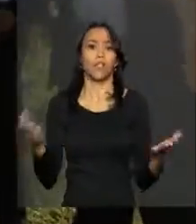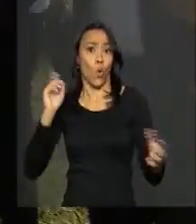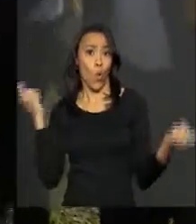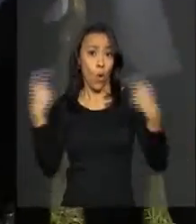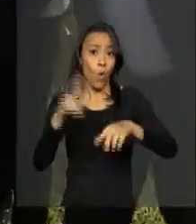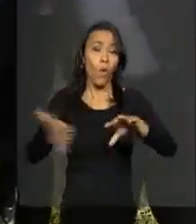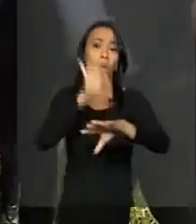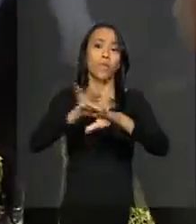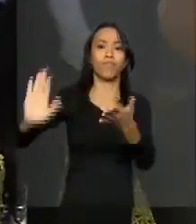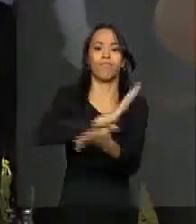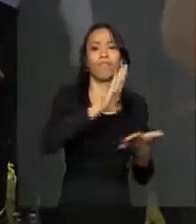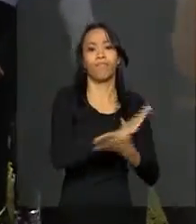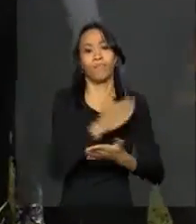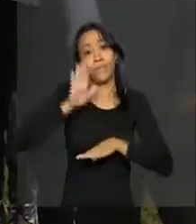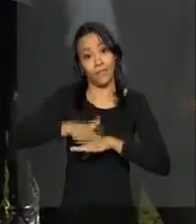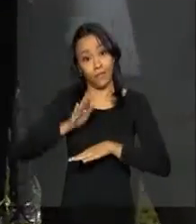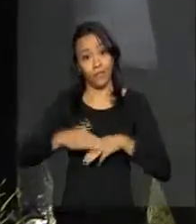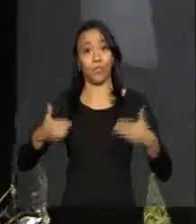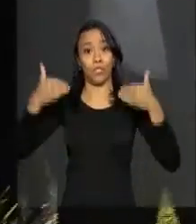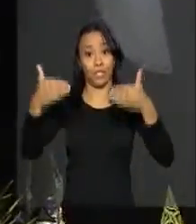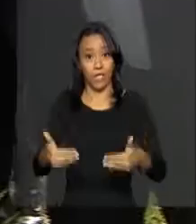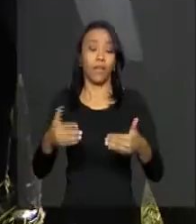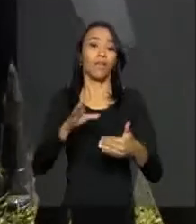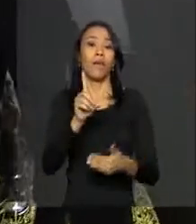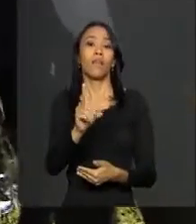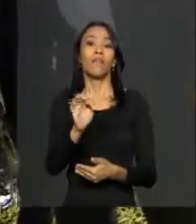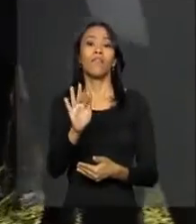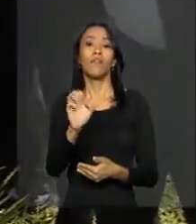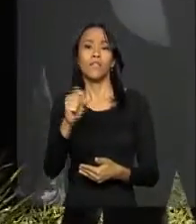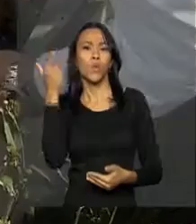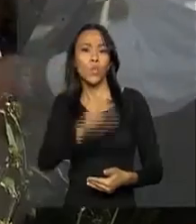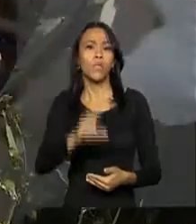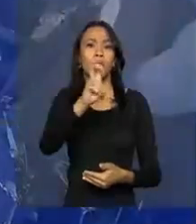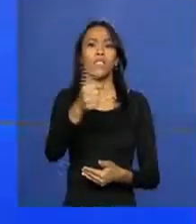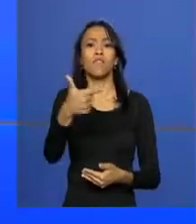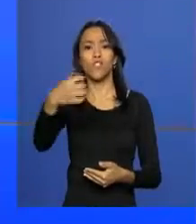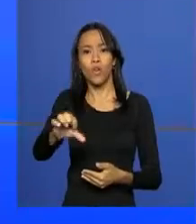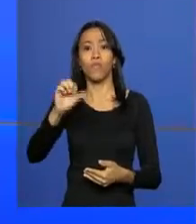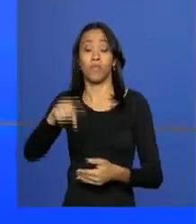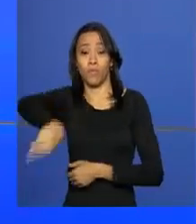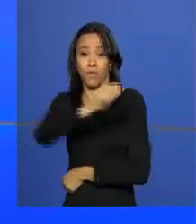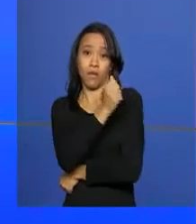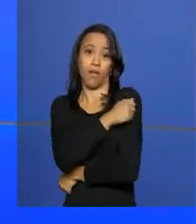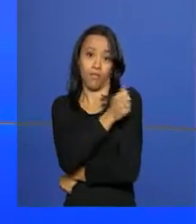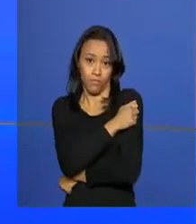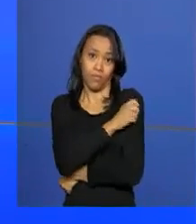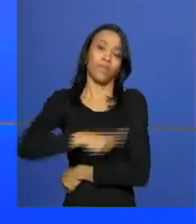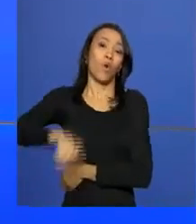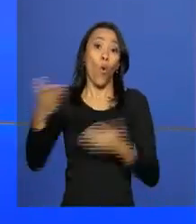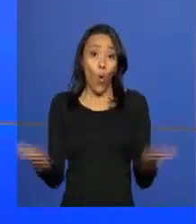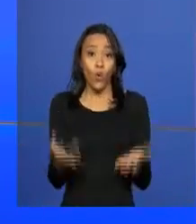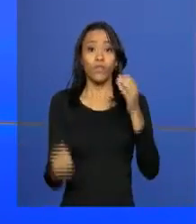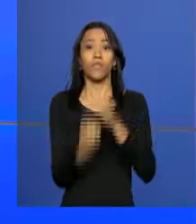De acordo com o Ministério da Defesa, foi alcançado um público de 529 mil estudantes. Os dados foram divulgados